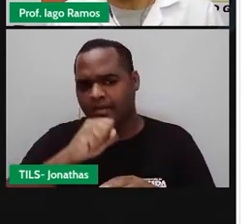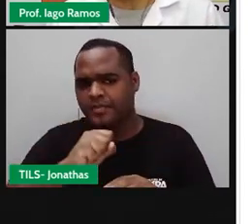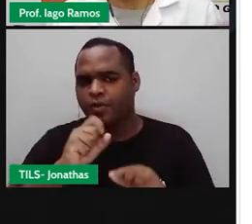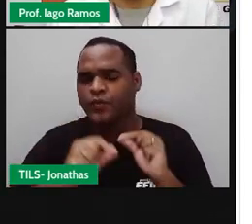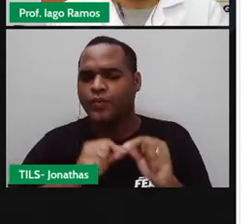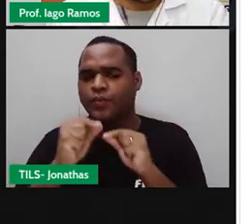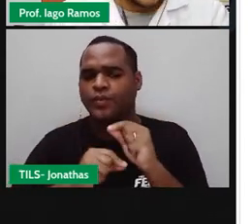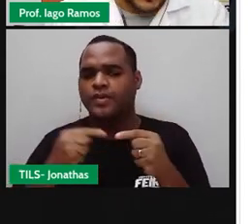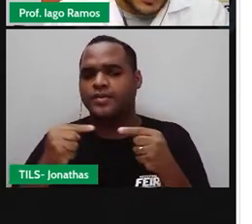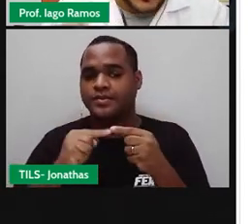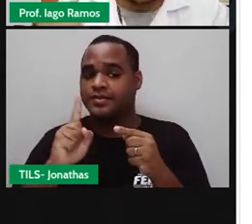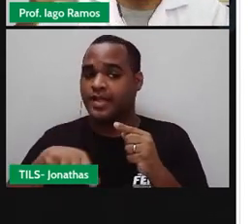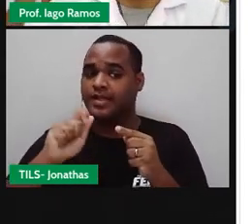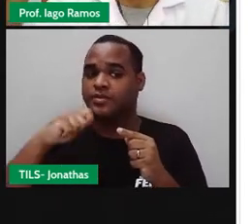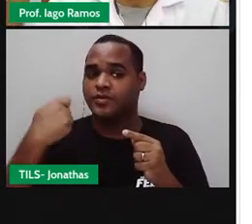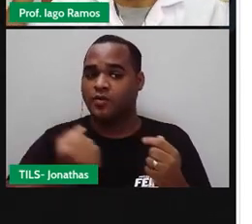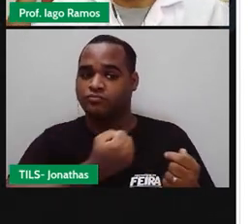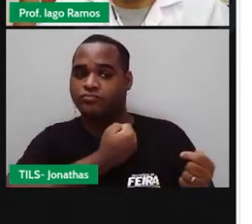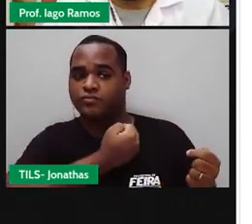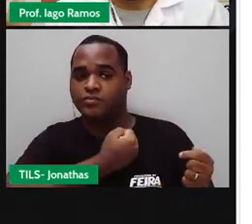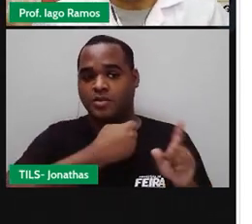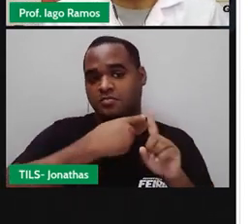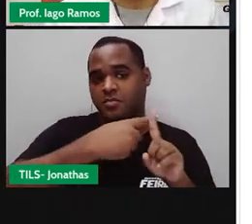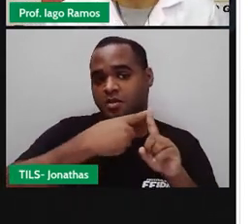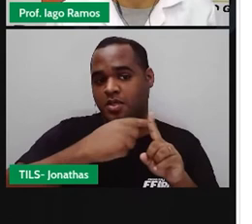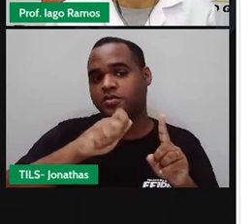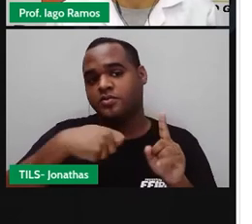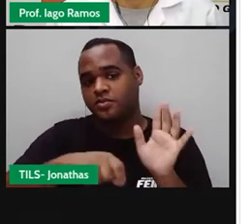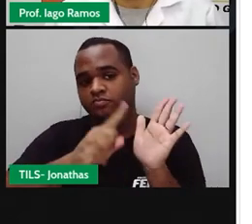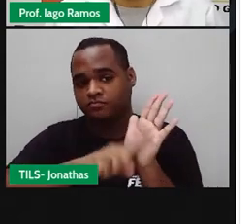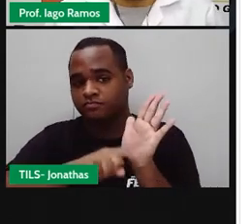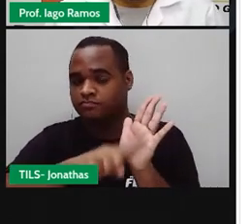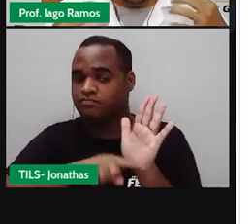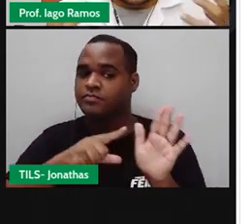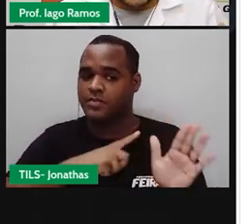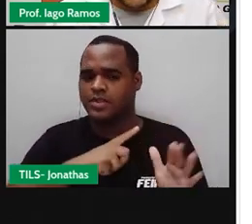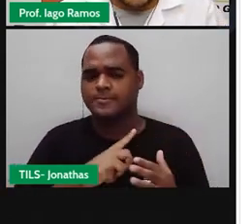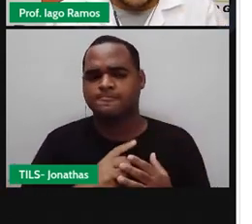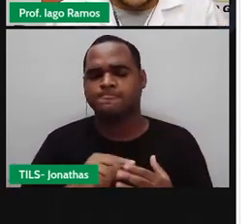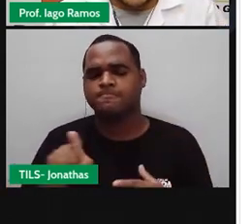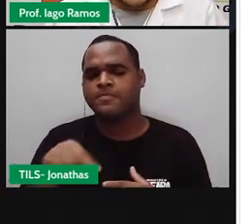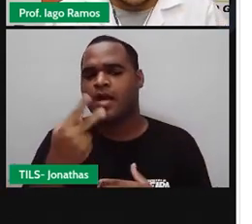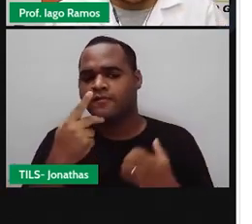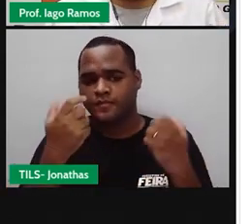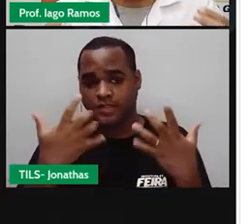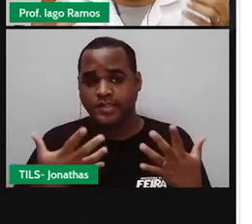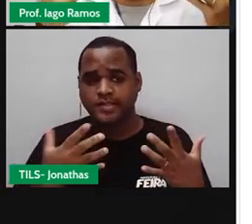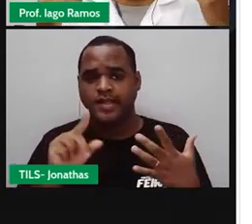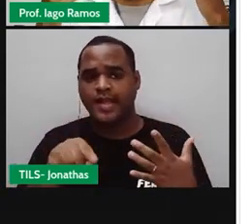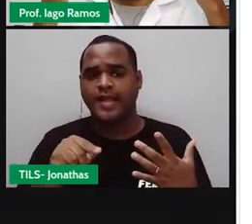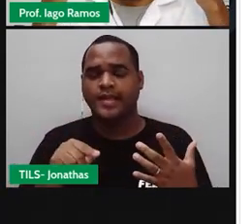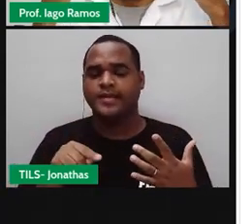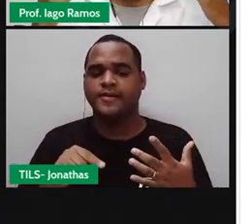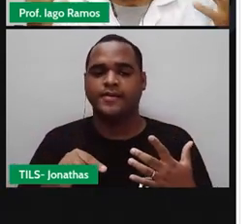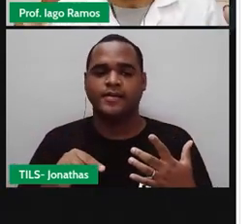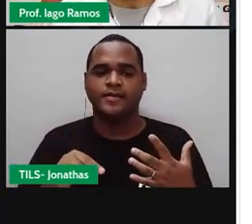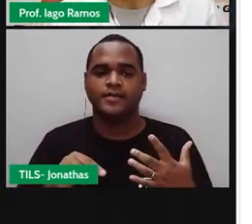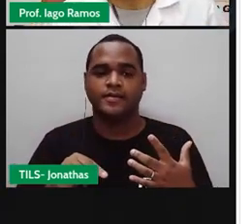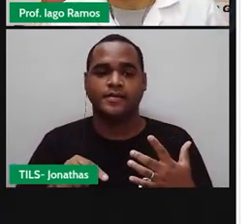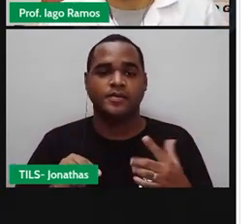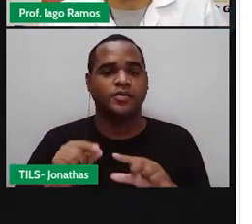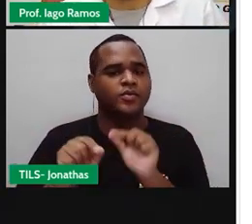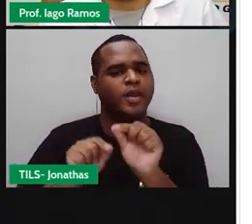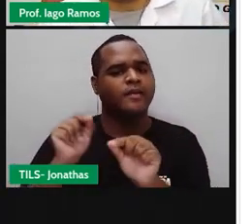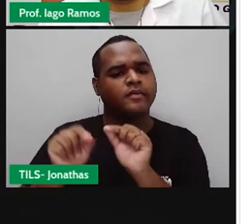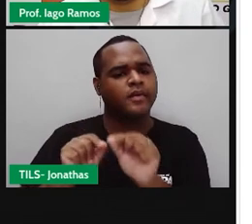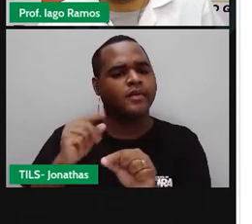que existem números positivos e existem números negativos, mas esses números, quem